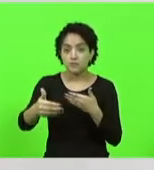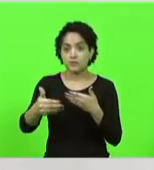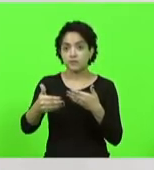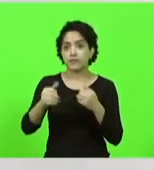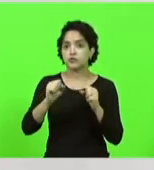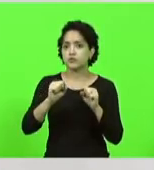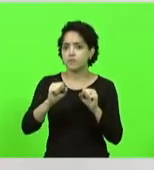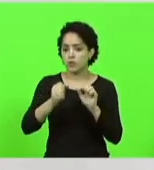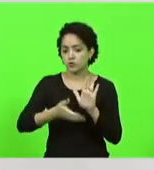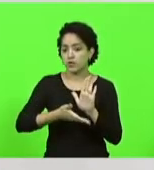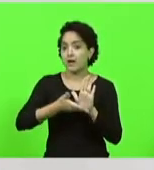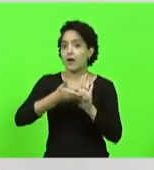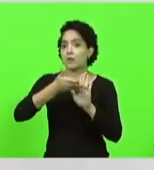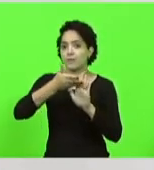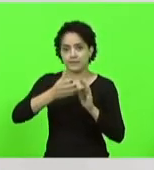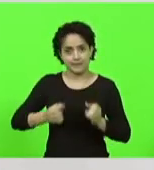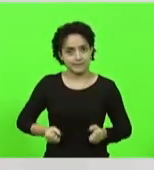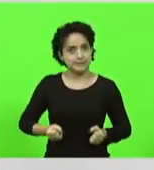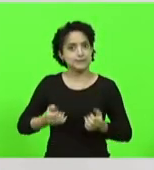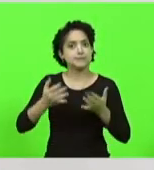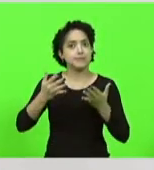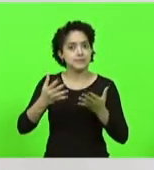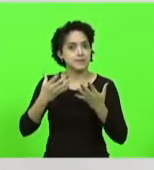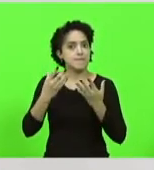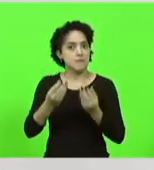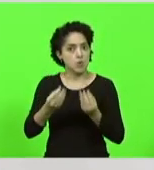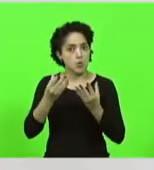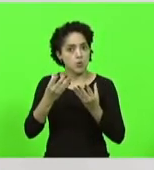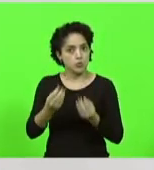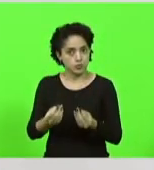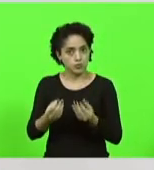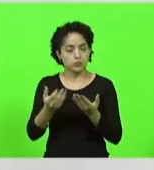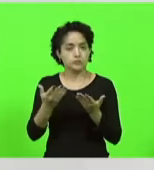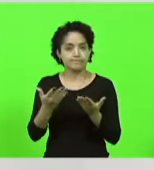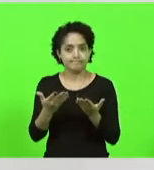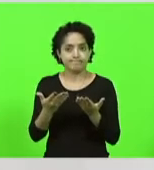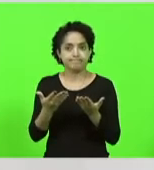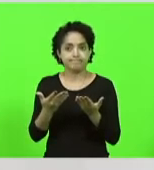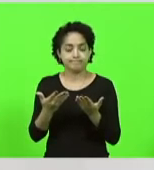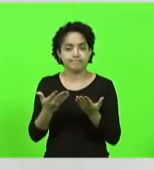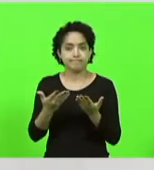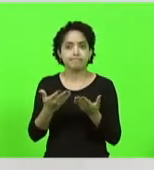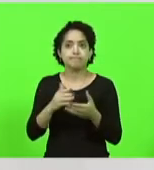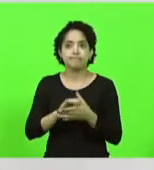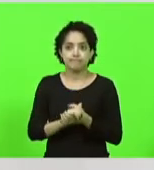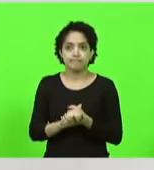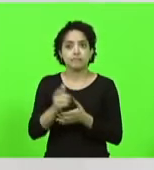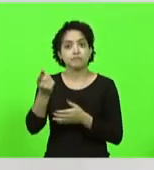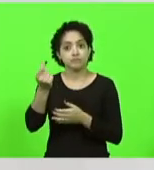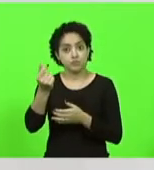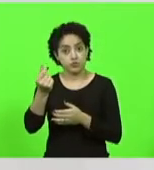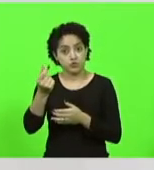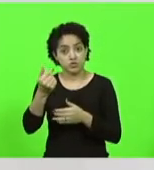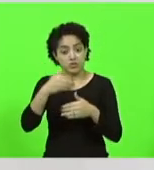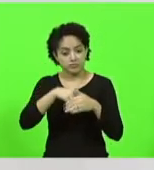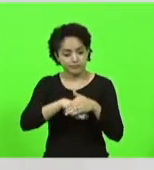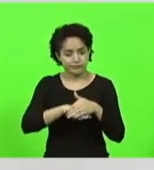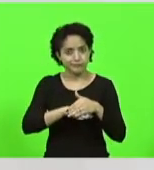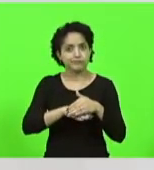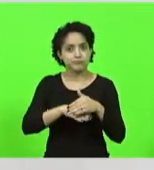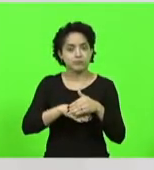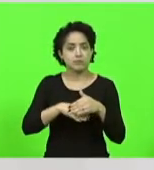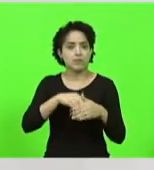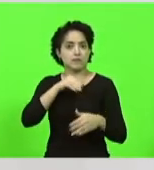aumentar as despesas e muito colocar dinheiro no bolso de quem ganha os